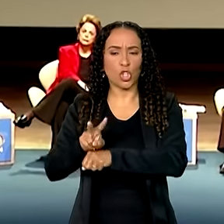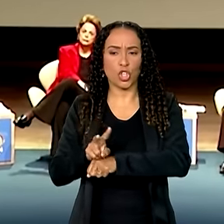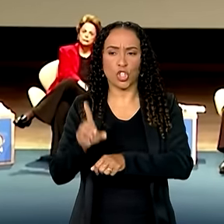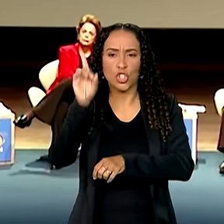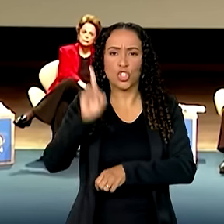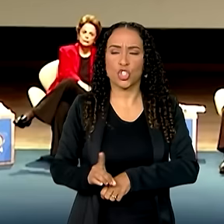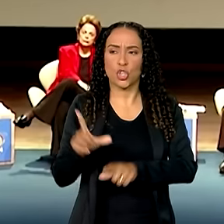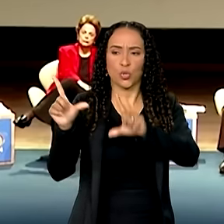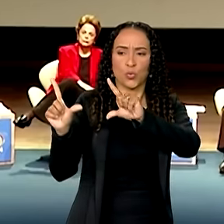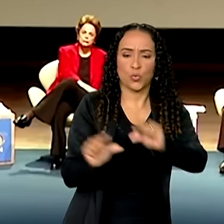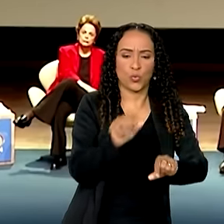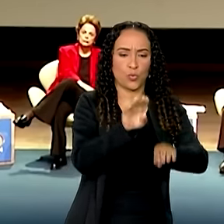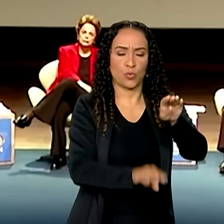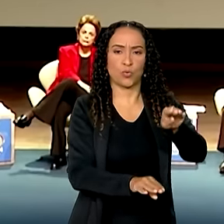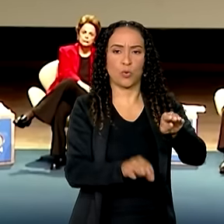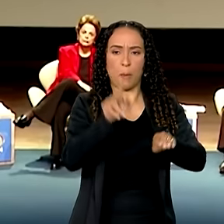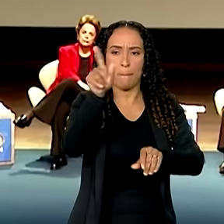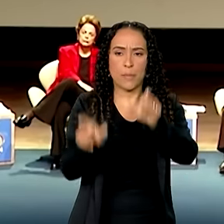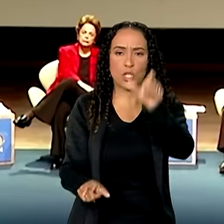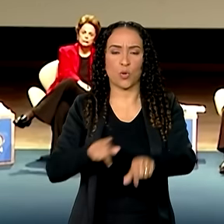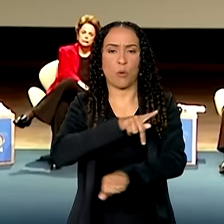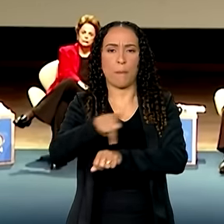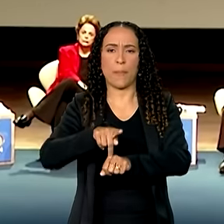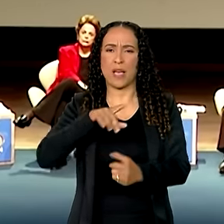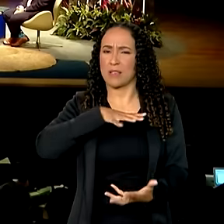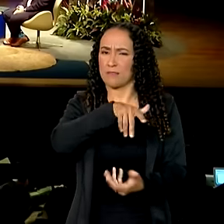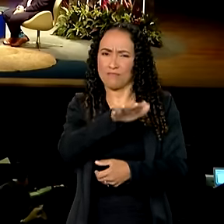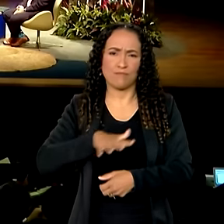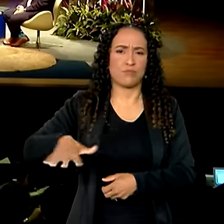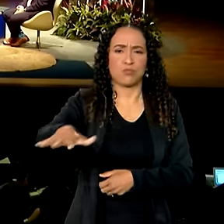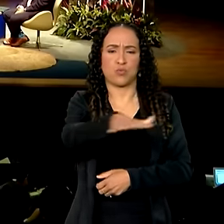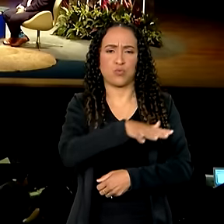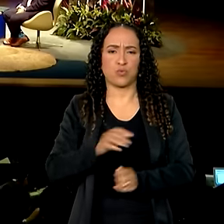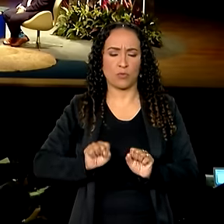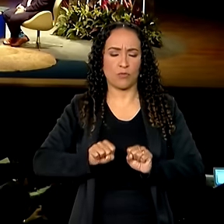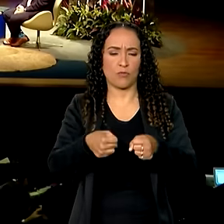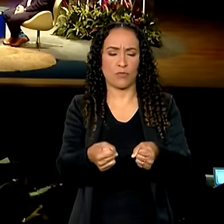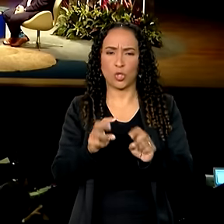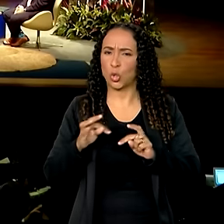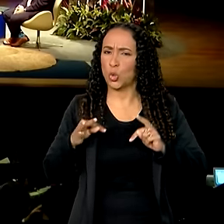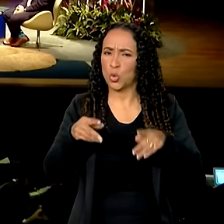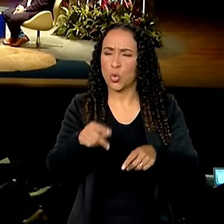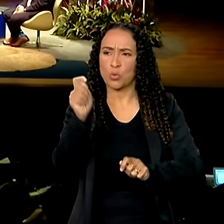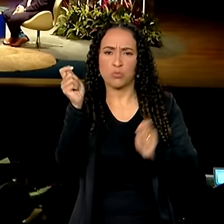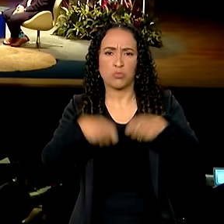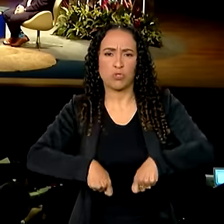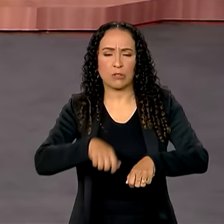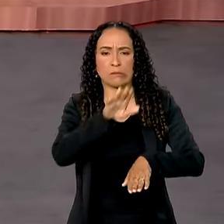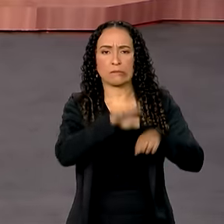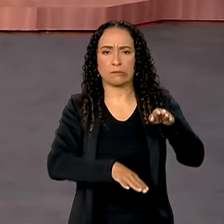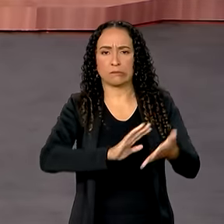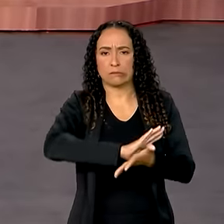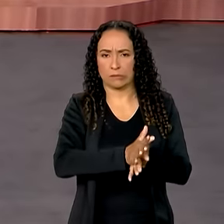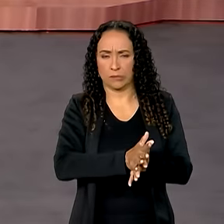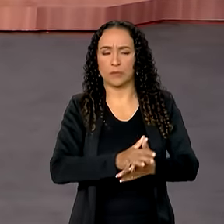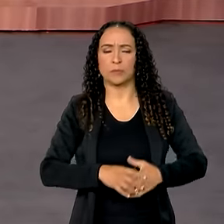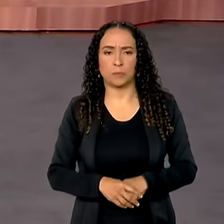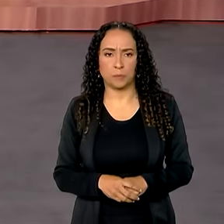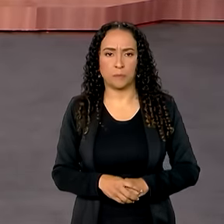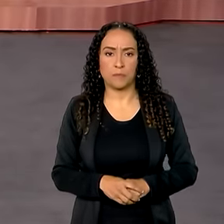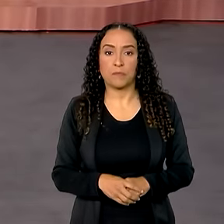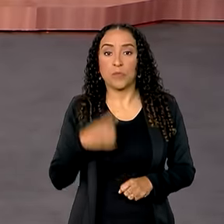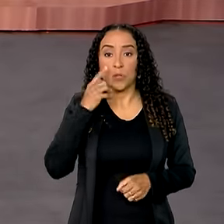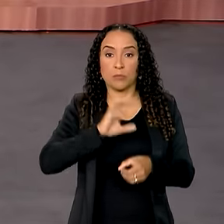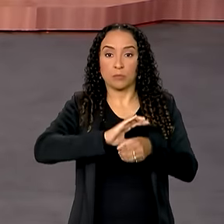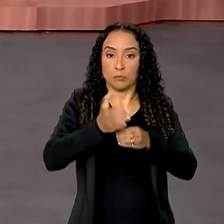desigualdades entre pessoas e entre países em todas as suas dimensões e que enfrenta todas as formas de discriminação. E